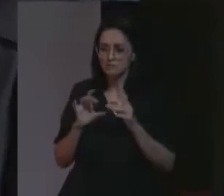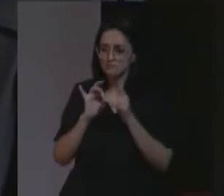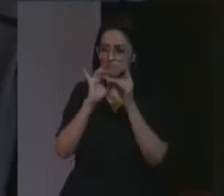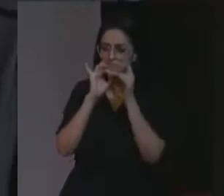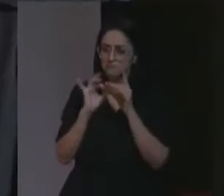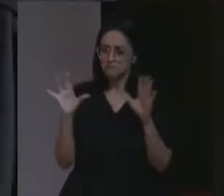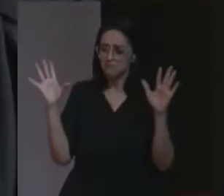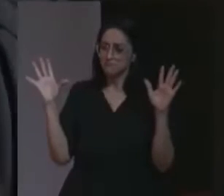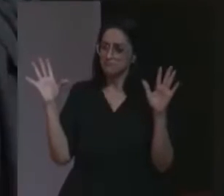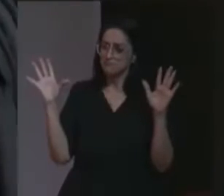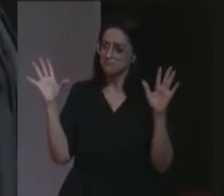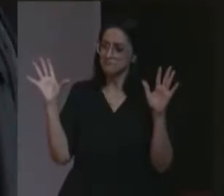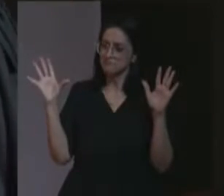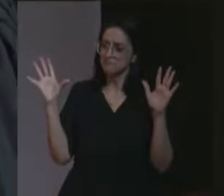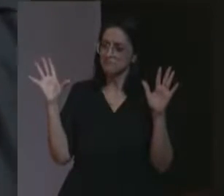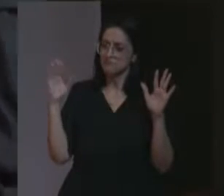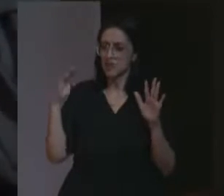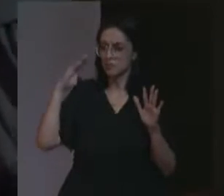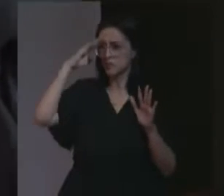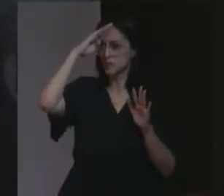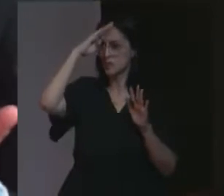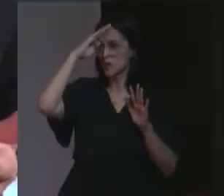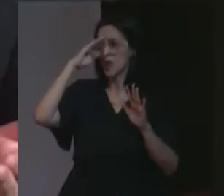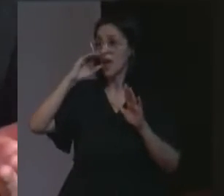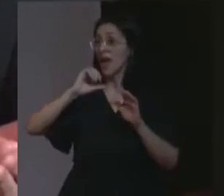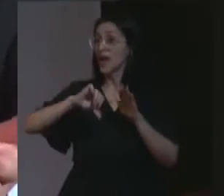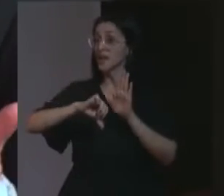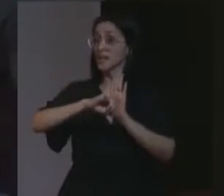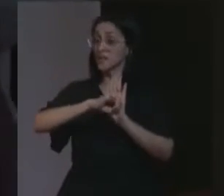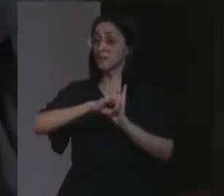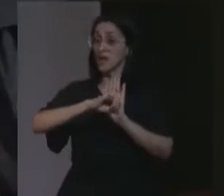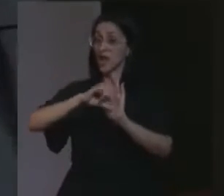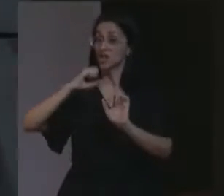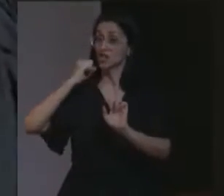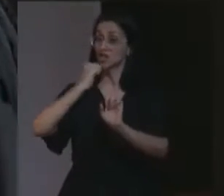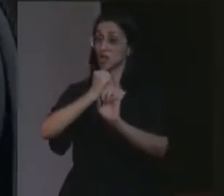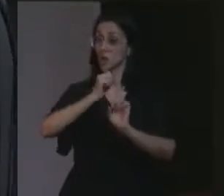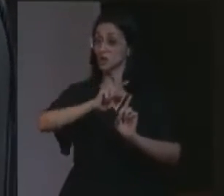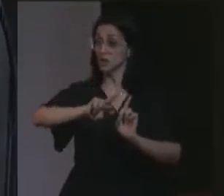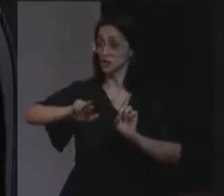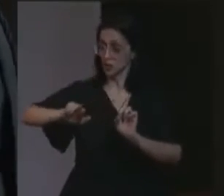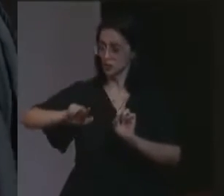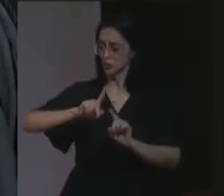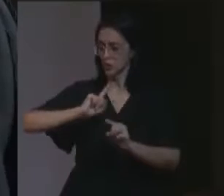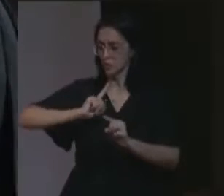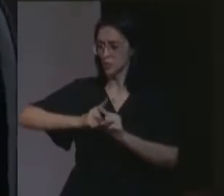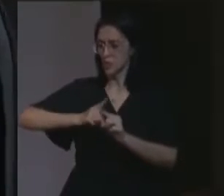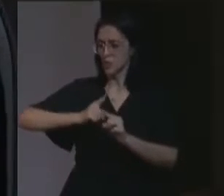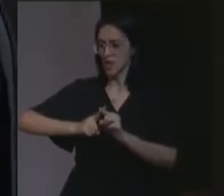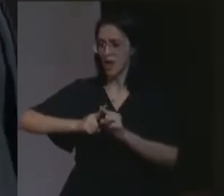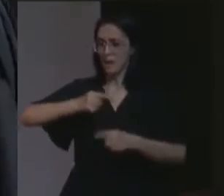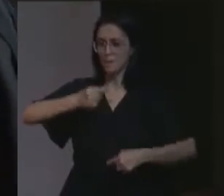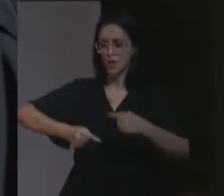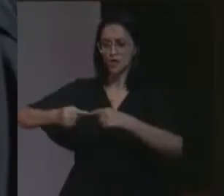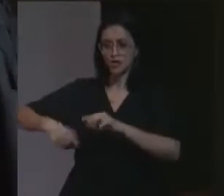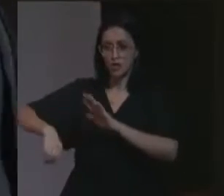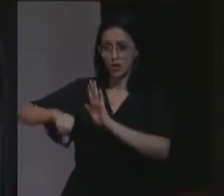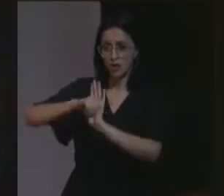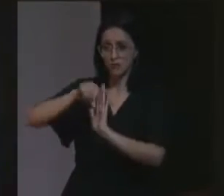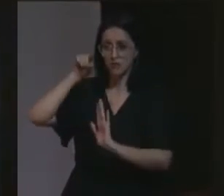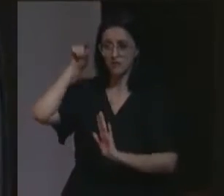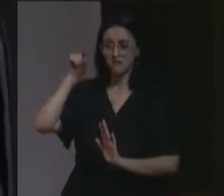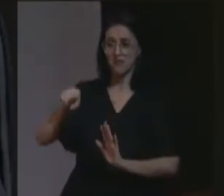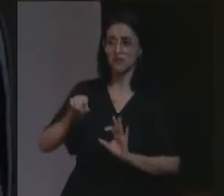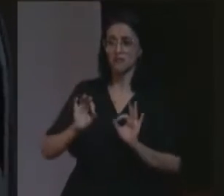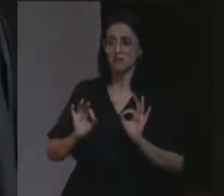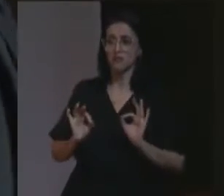de Bolsonaro pelo crime de genocídio? Porque a política criminosa do governo Bolsonaro, ela foi